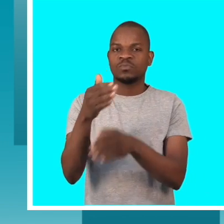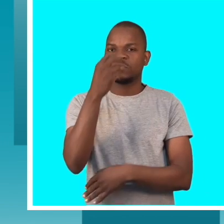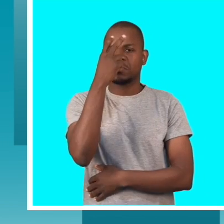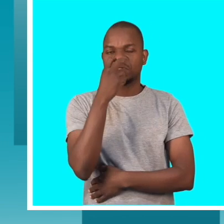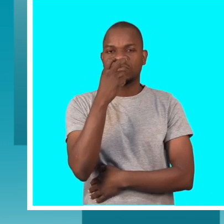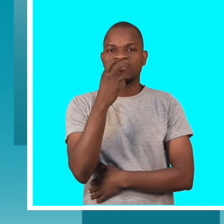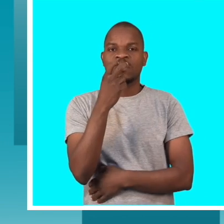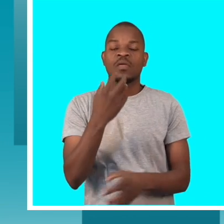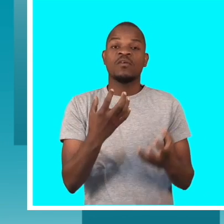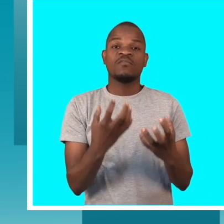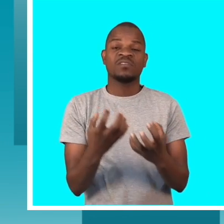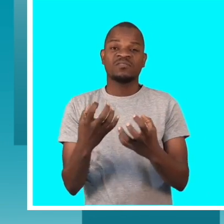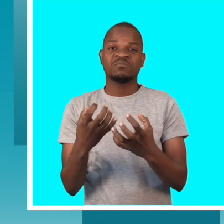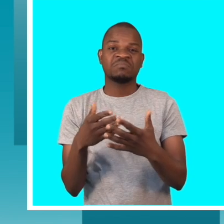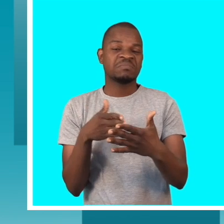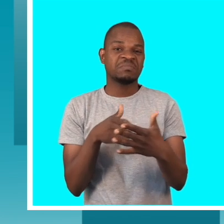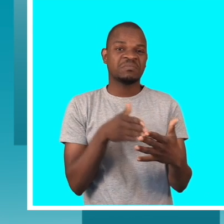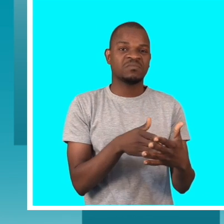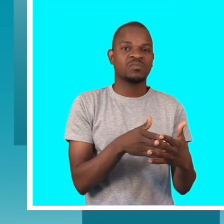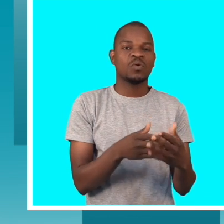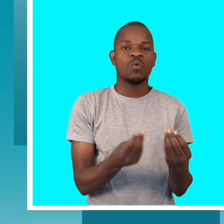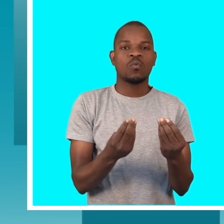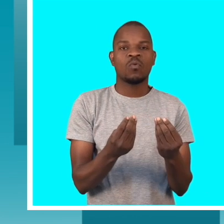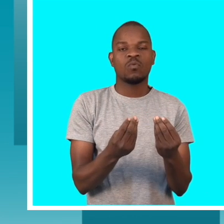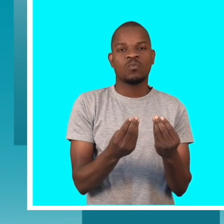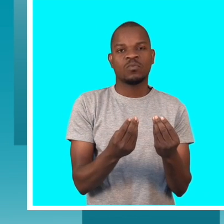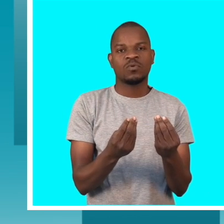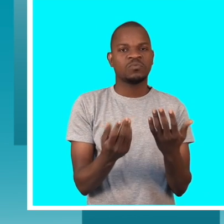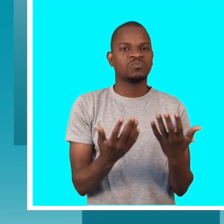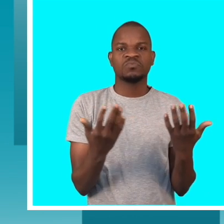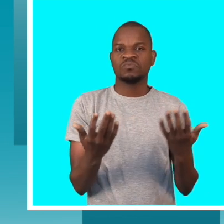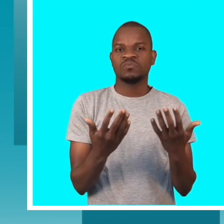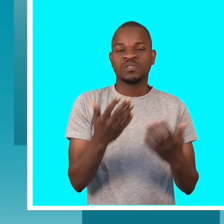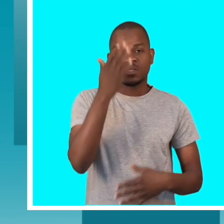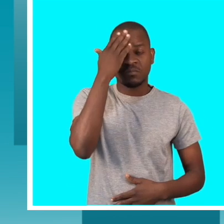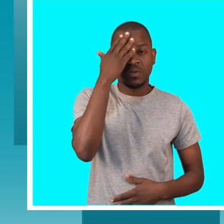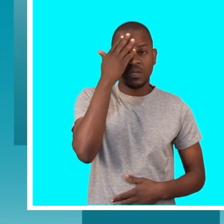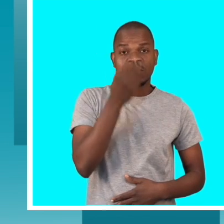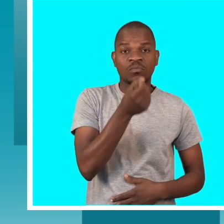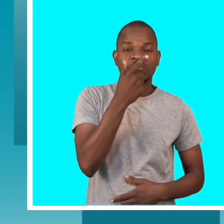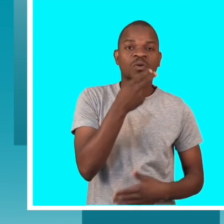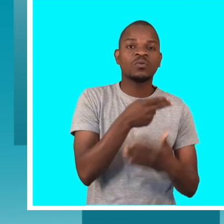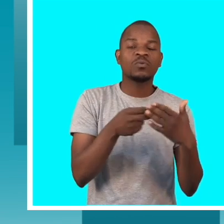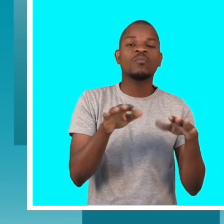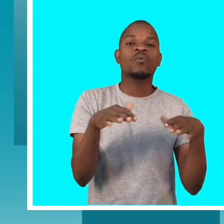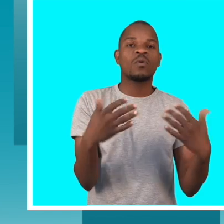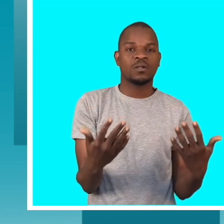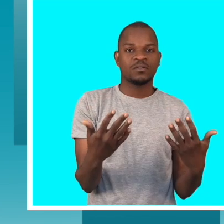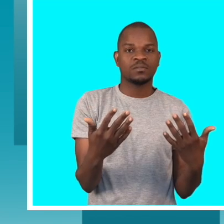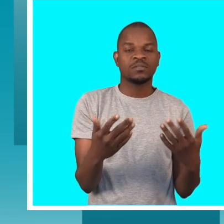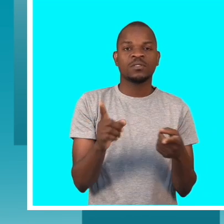oportunidade de poder, por si, saber o nome dos